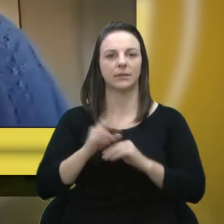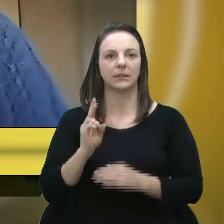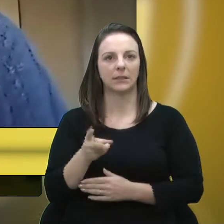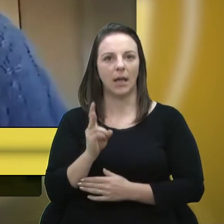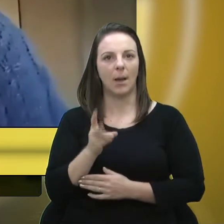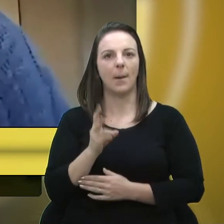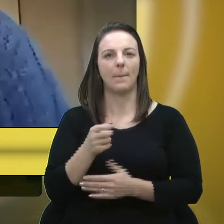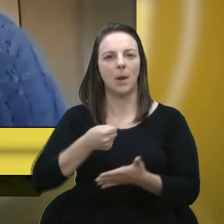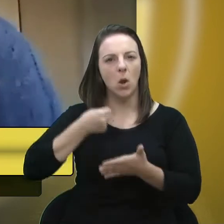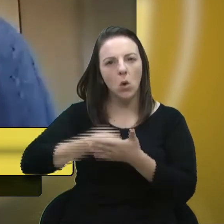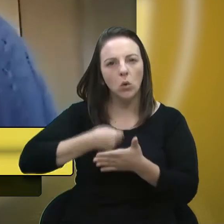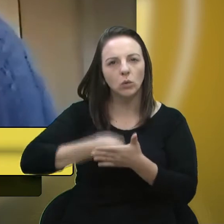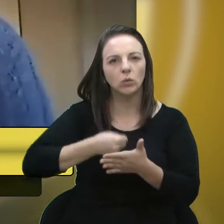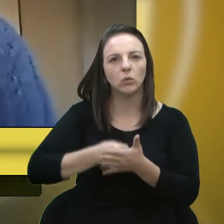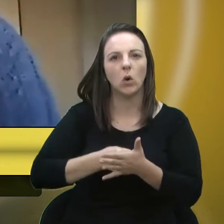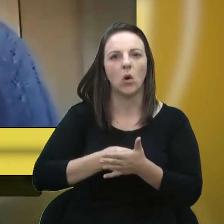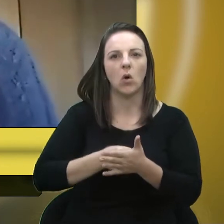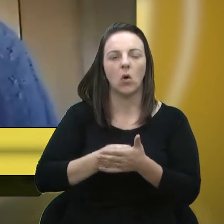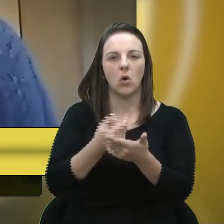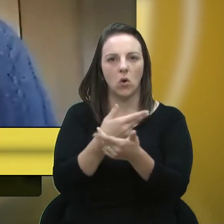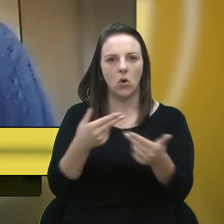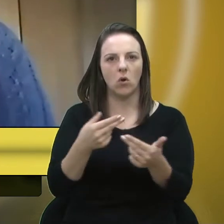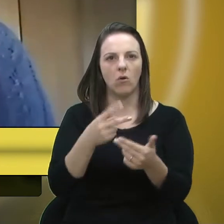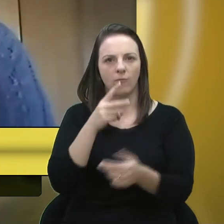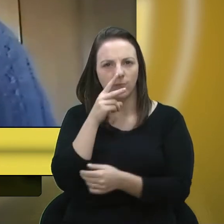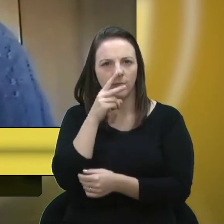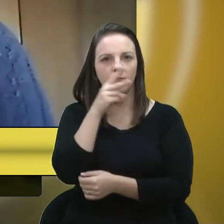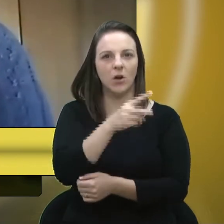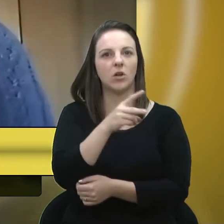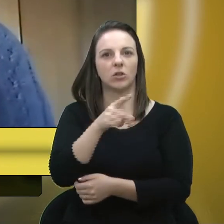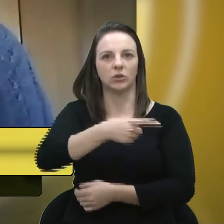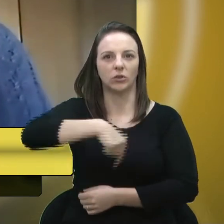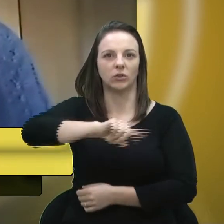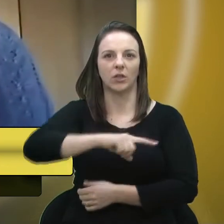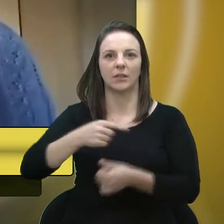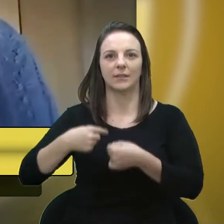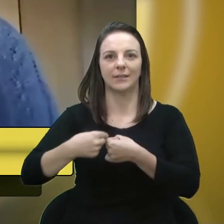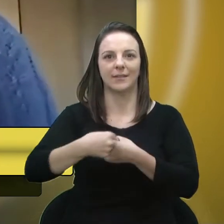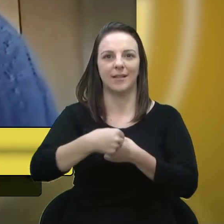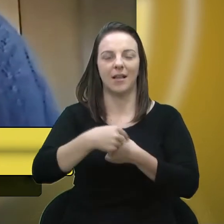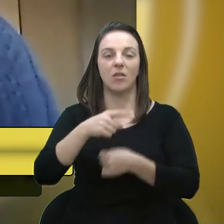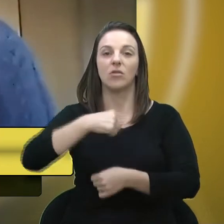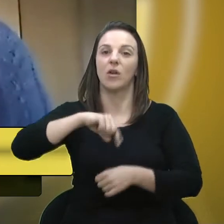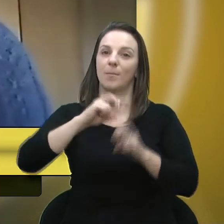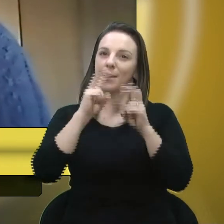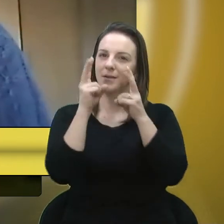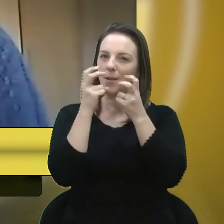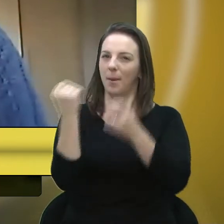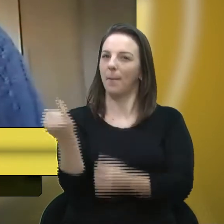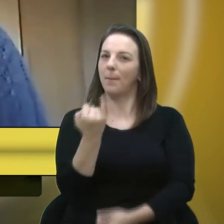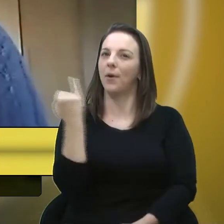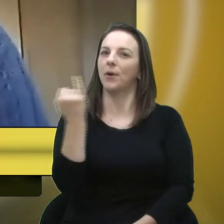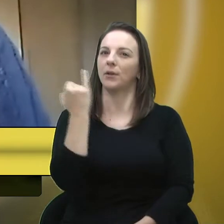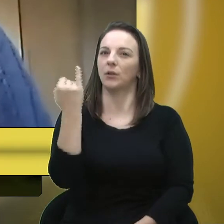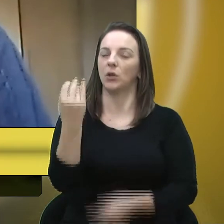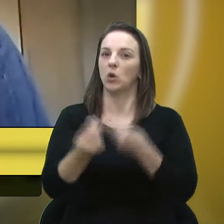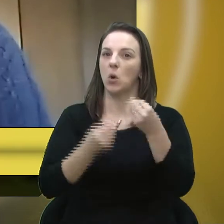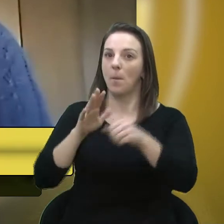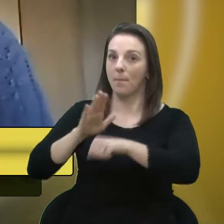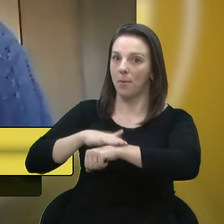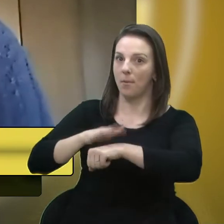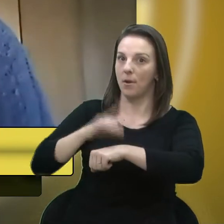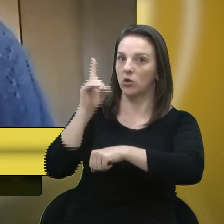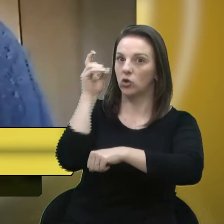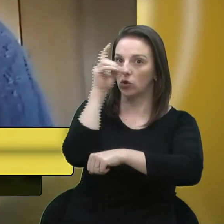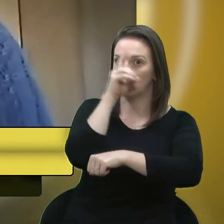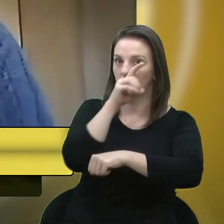SUS forte na nossa cidade, e que agora nós vimos a importância disso em um momento difícil como nós enfrentamos.